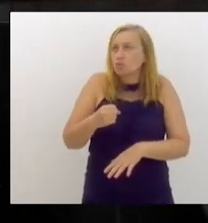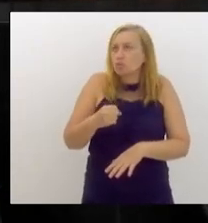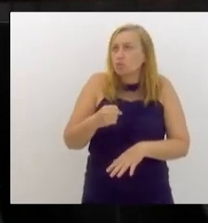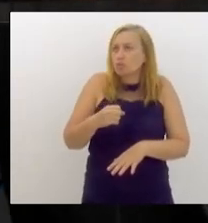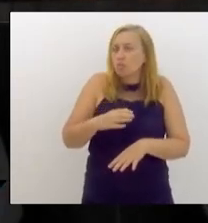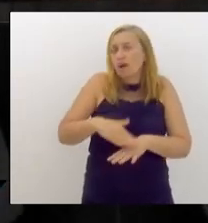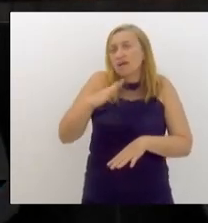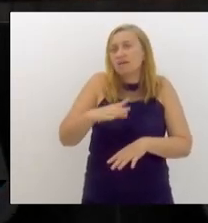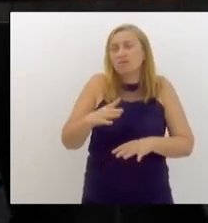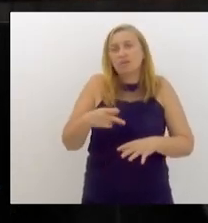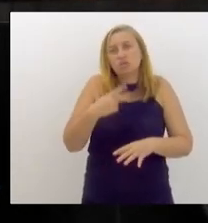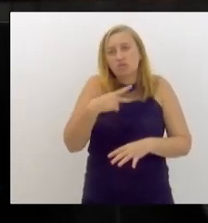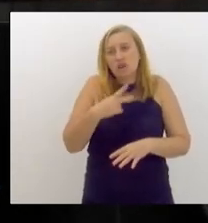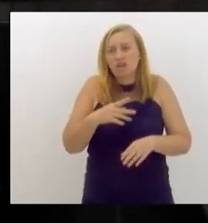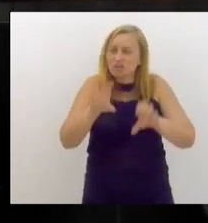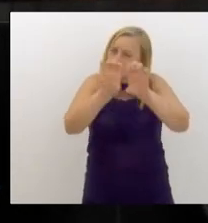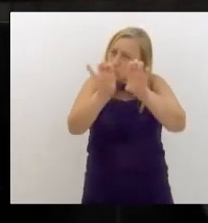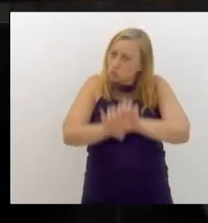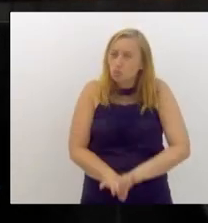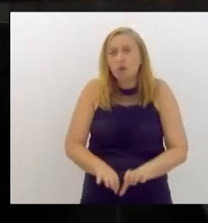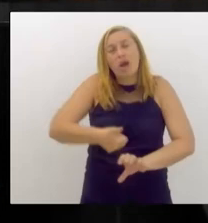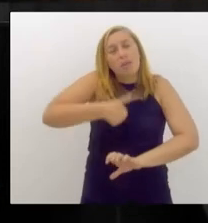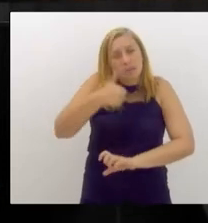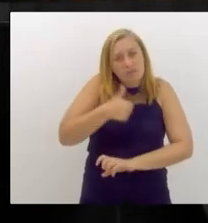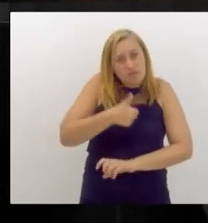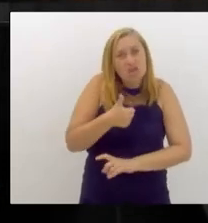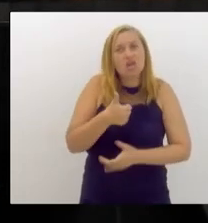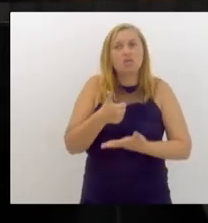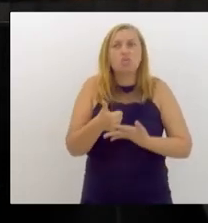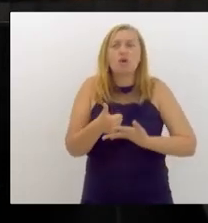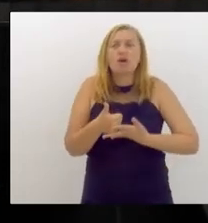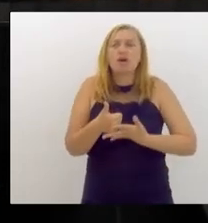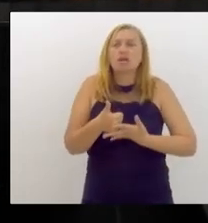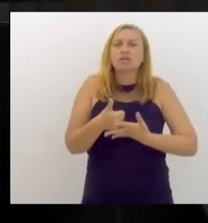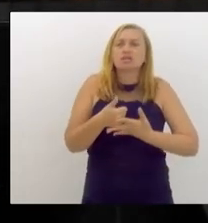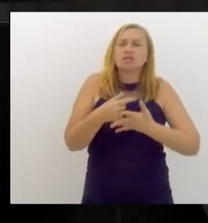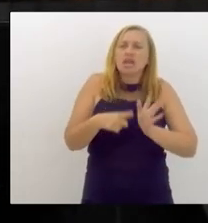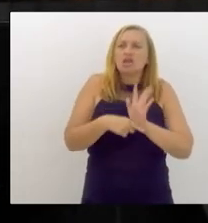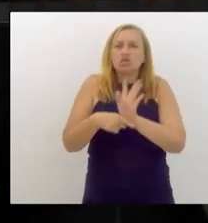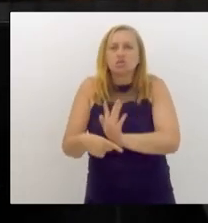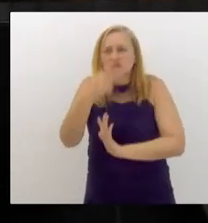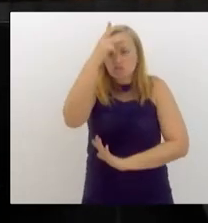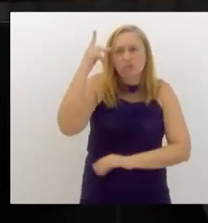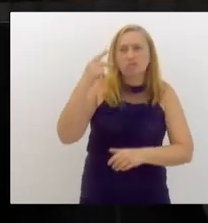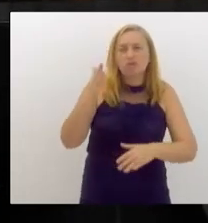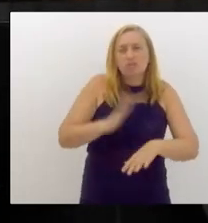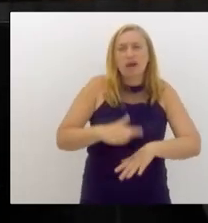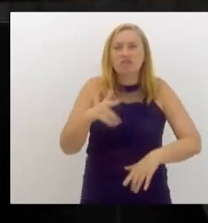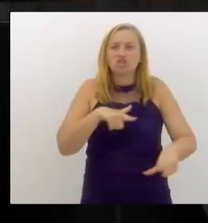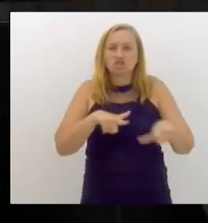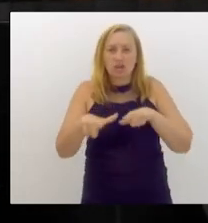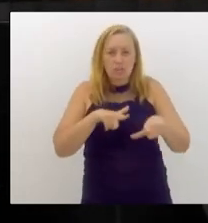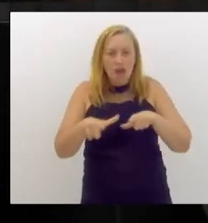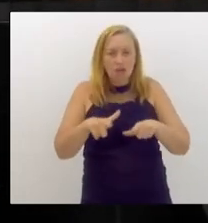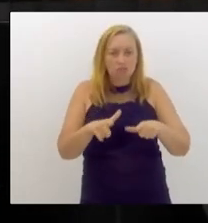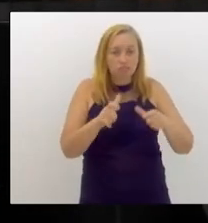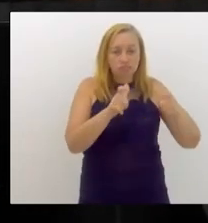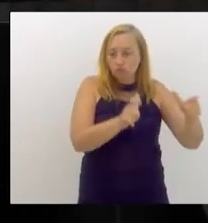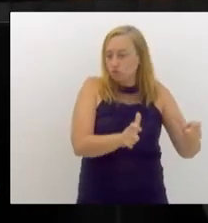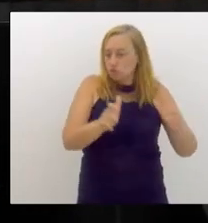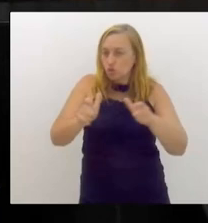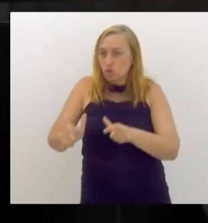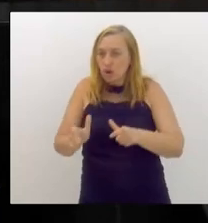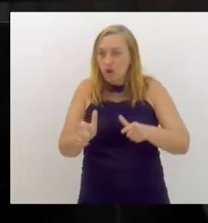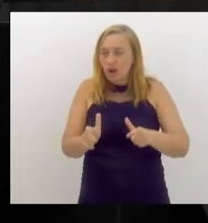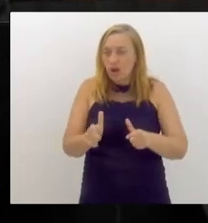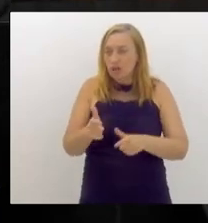todo, mas estou falando daquele que estrutura primeiro e que atende as pessoas que mais trabalham nessa região e